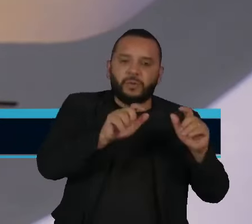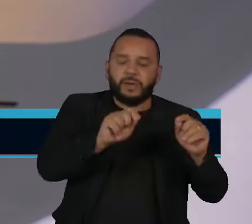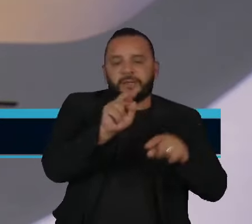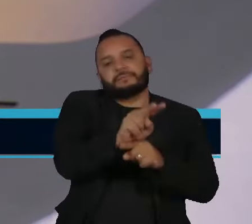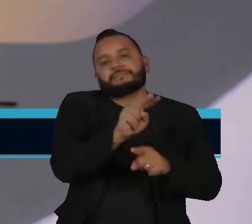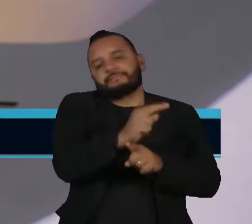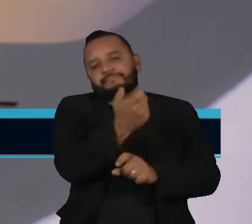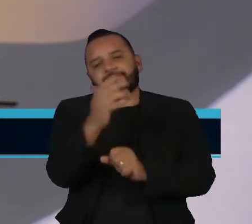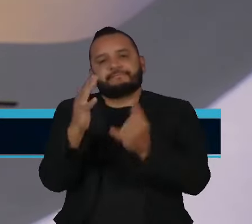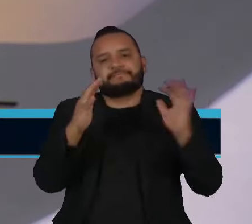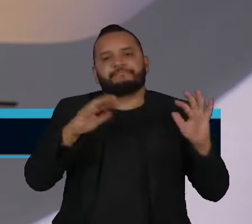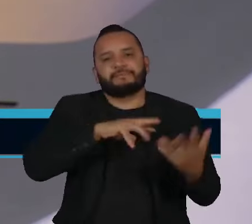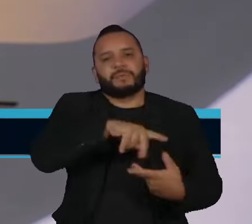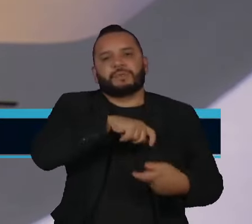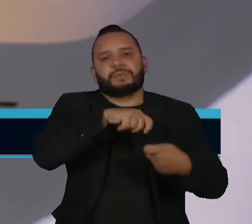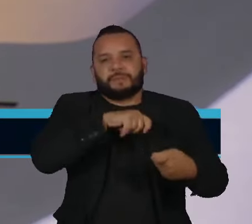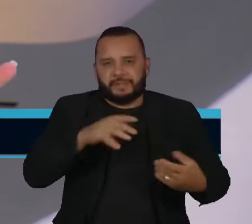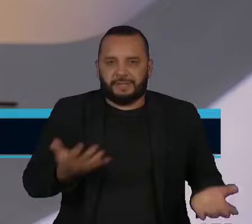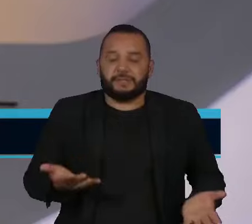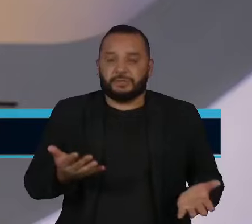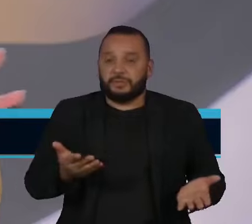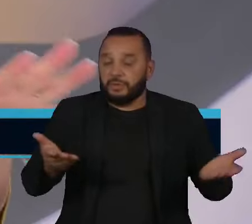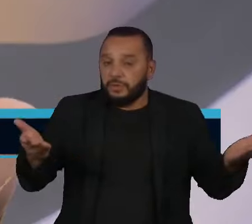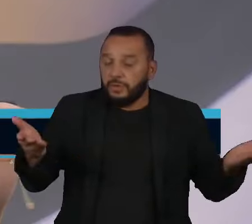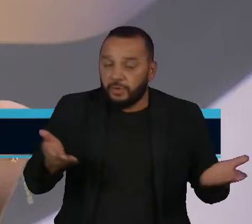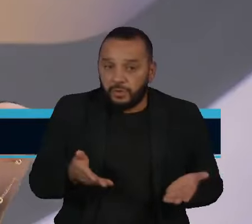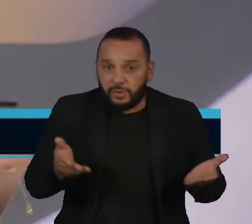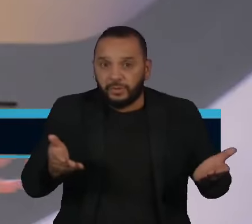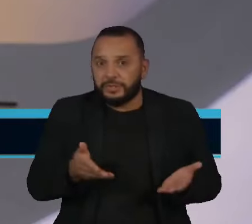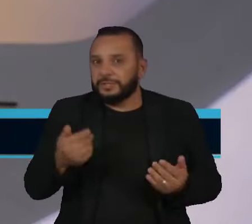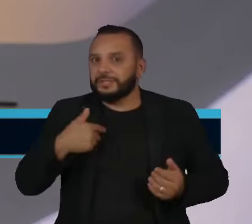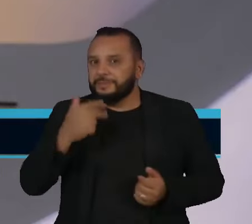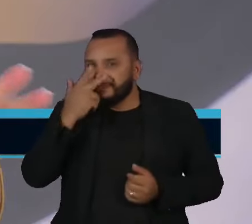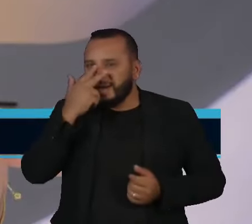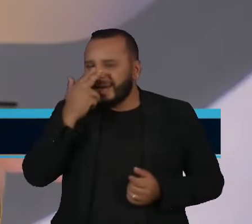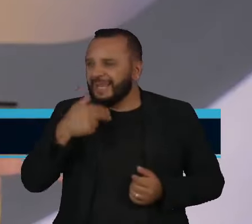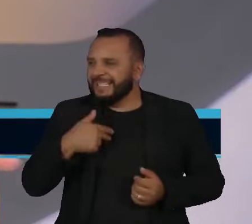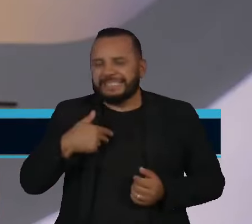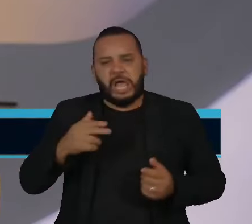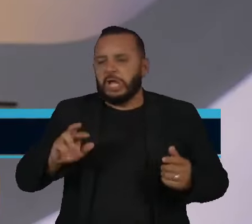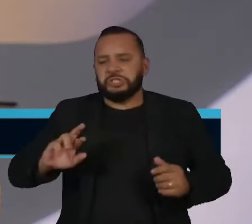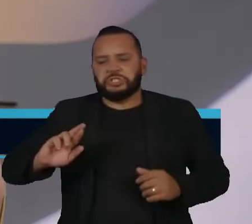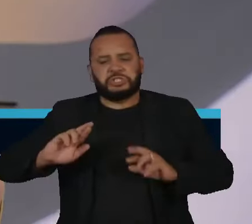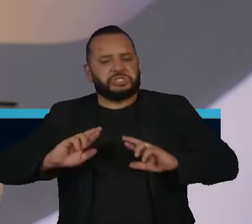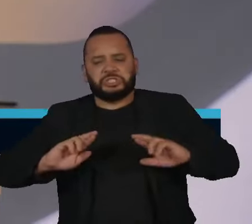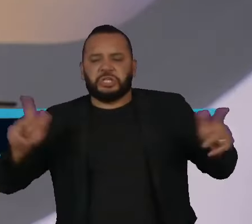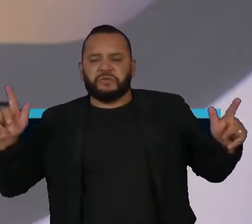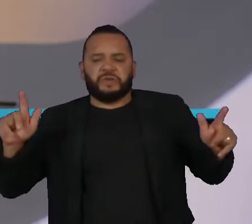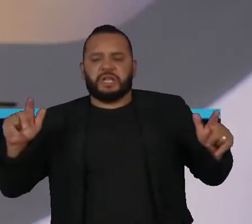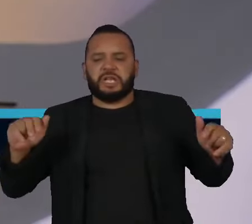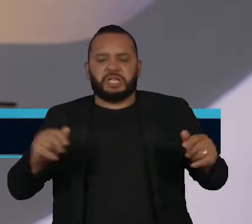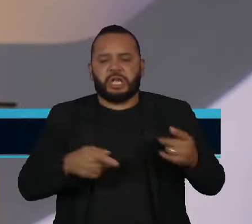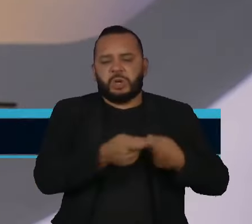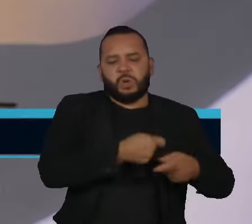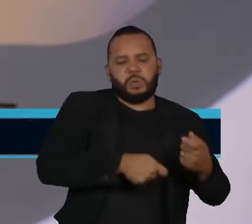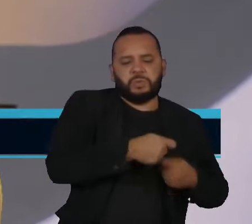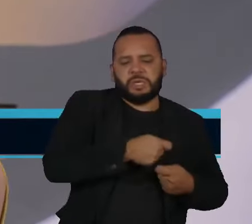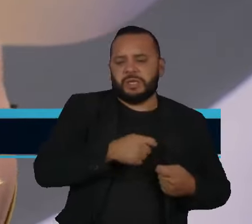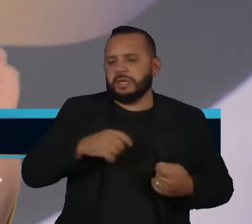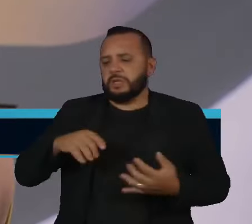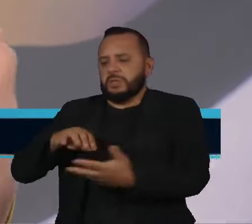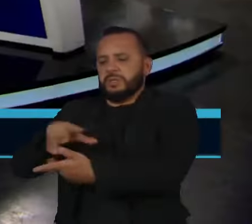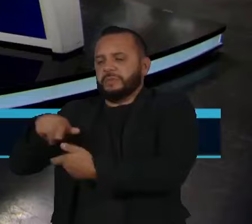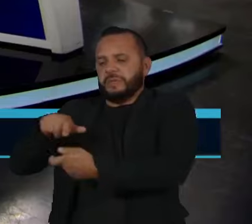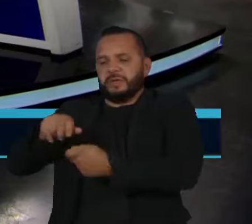ambiente, para a sustentabilidade. Hoje, a gente enxerga como se fossem coisas muito distintas. Mas, na prática, eu acho que a gente, na